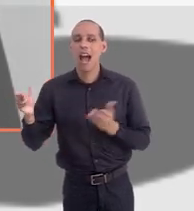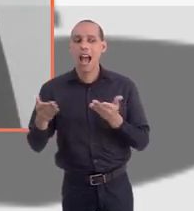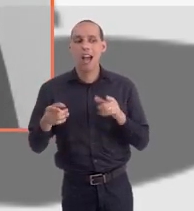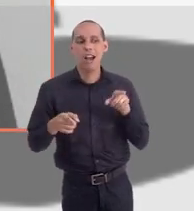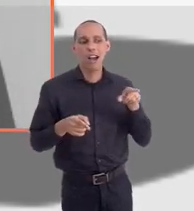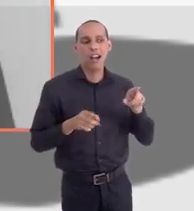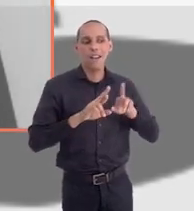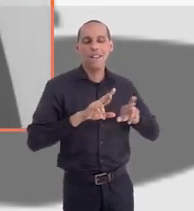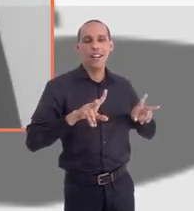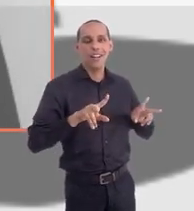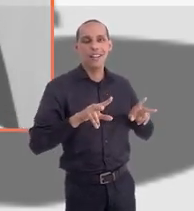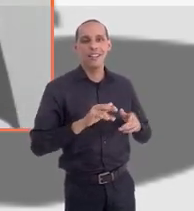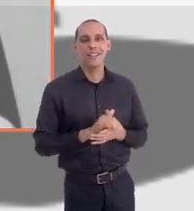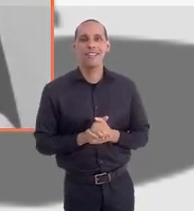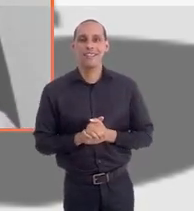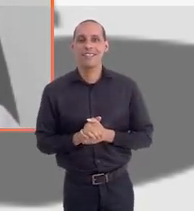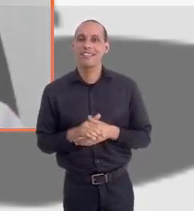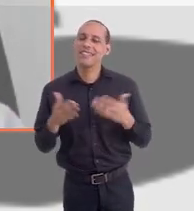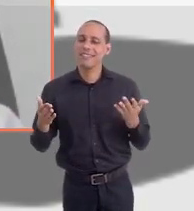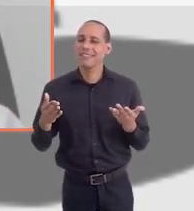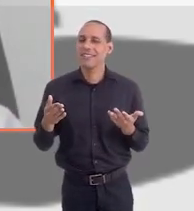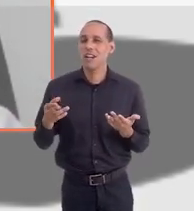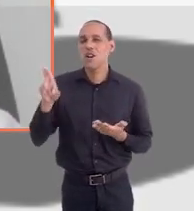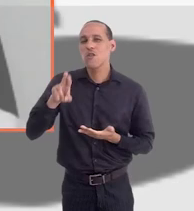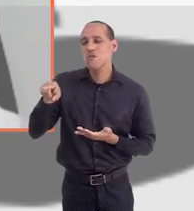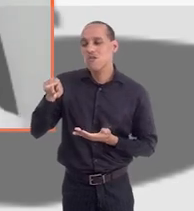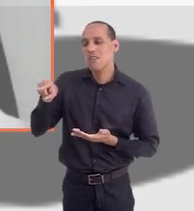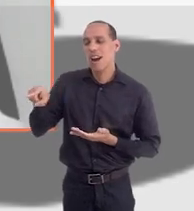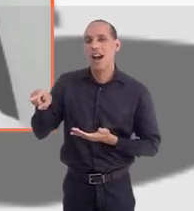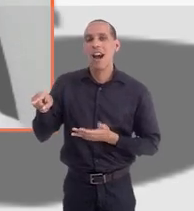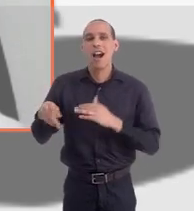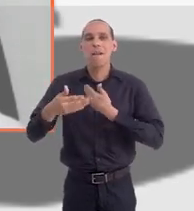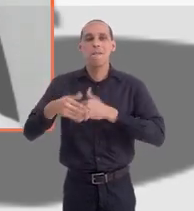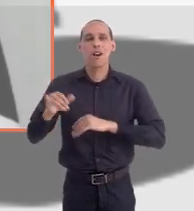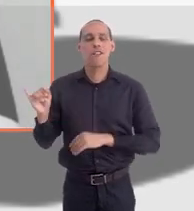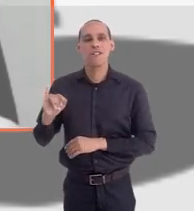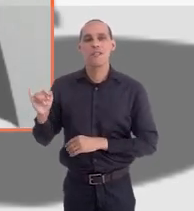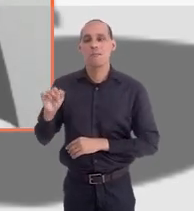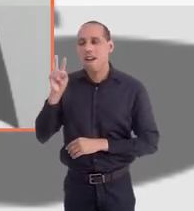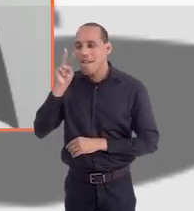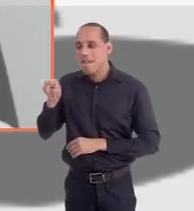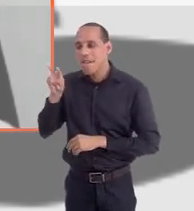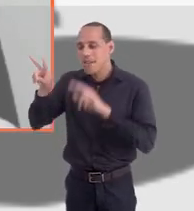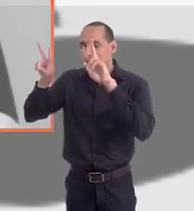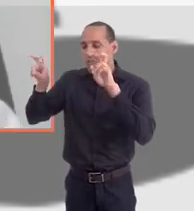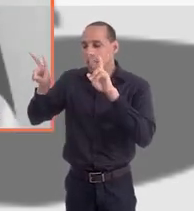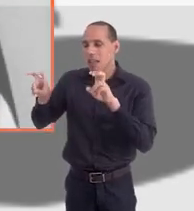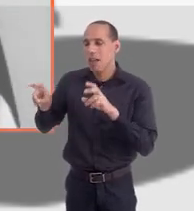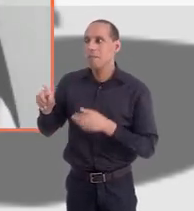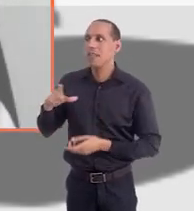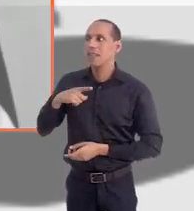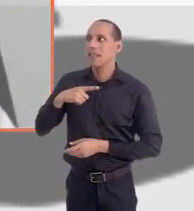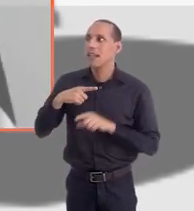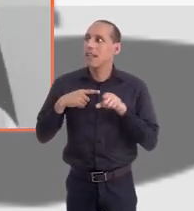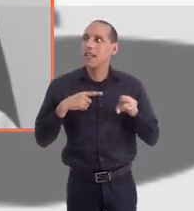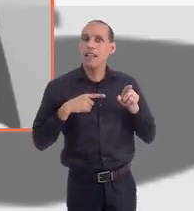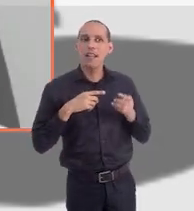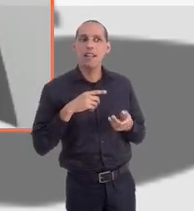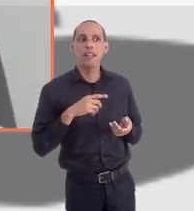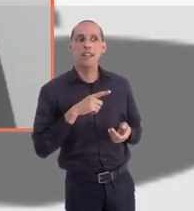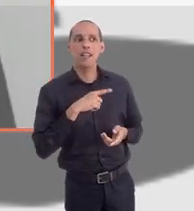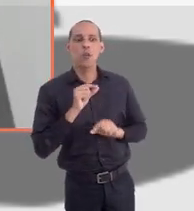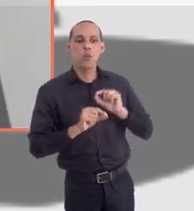e agora ele faz de forma diferente. Então, usa como referência a prova de inspetor em relação às temáticas. dicas e foca.